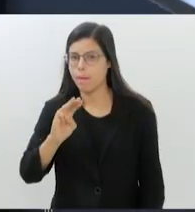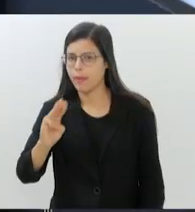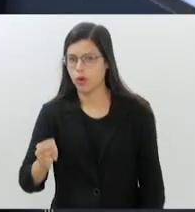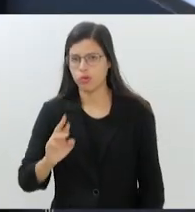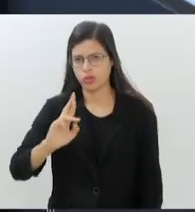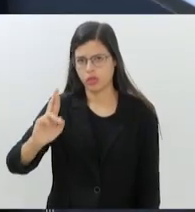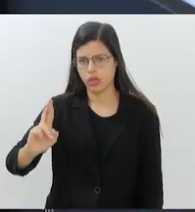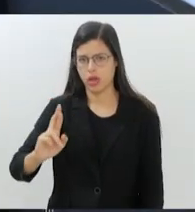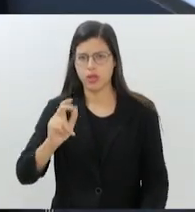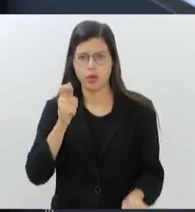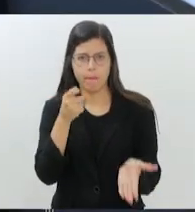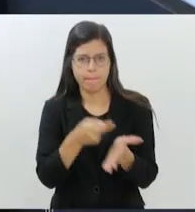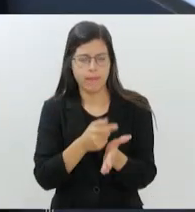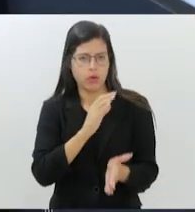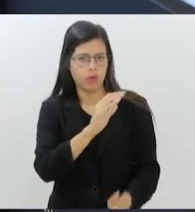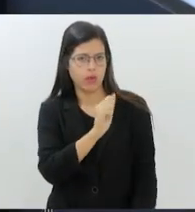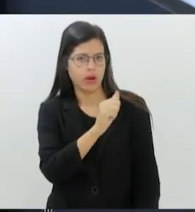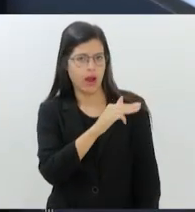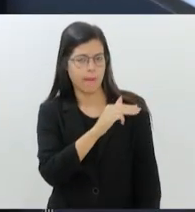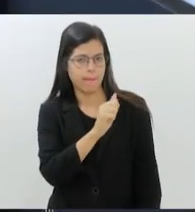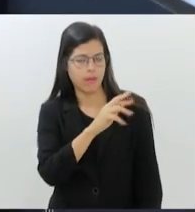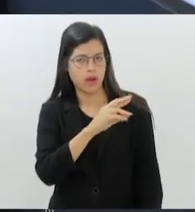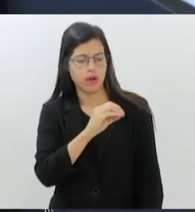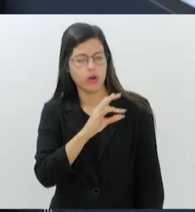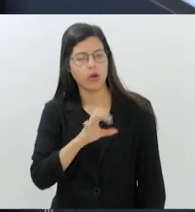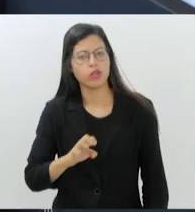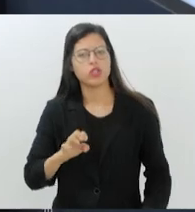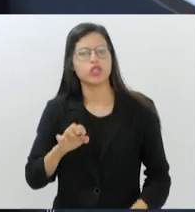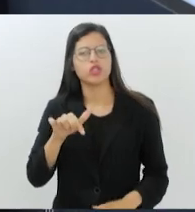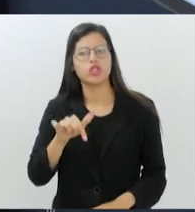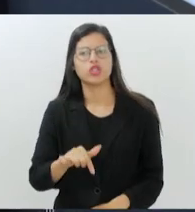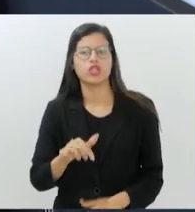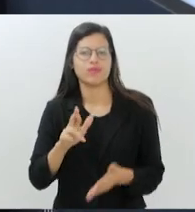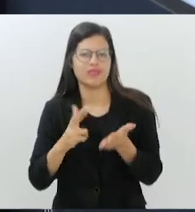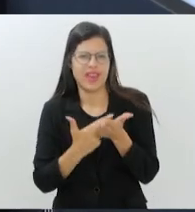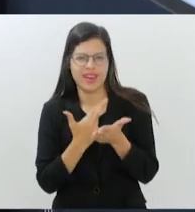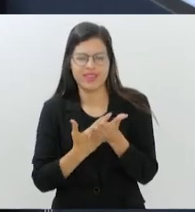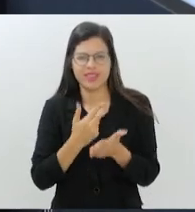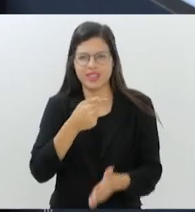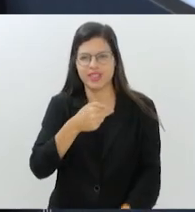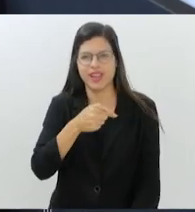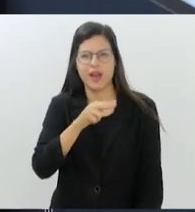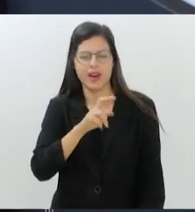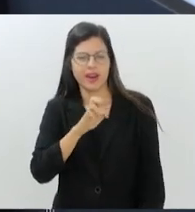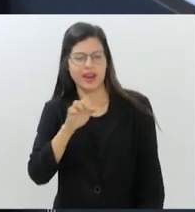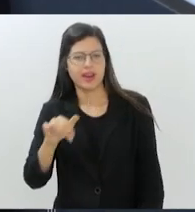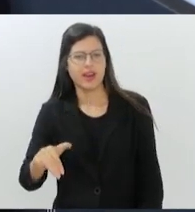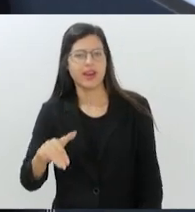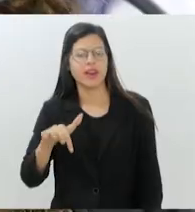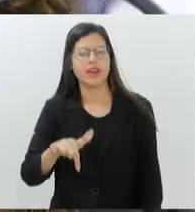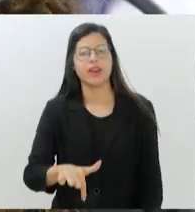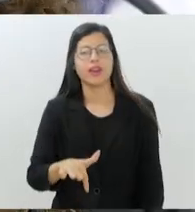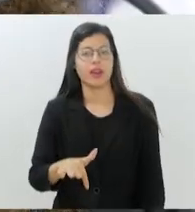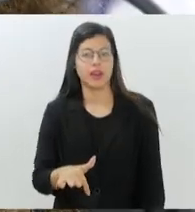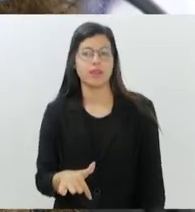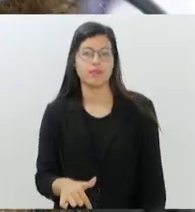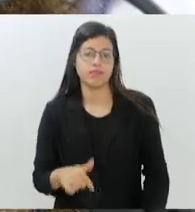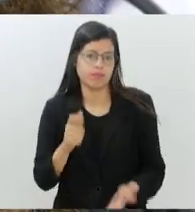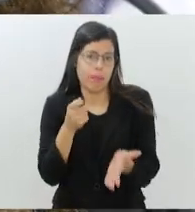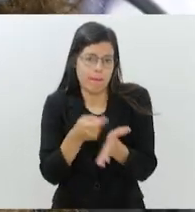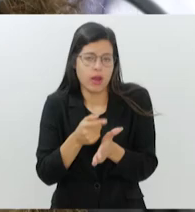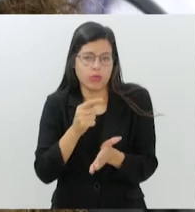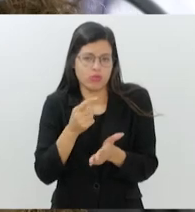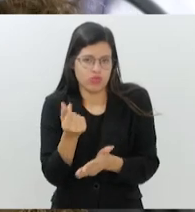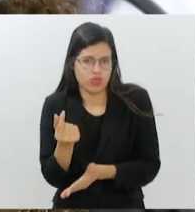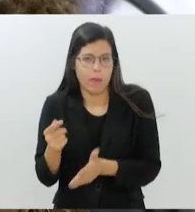pagos em um camarote da revista Ken no Carnaval, com direito a 100 convites por dia para a CEDAI. Ela explicou que a